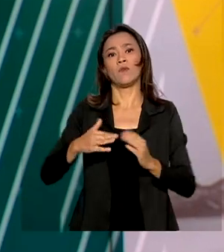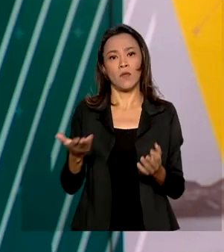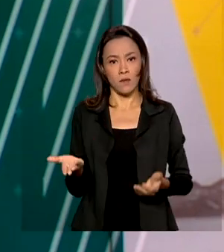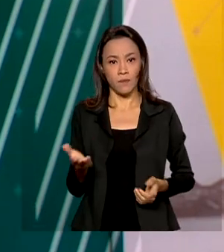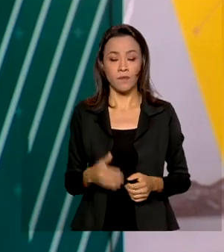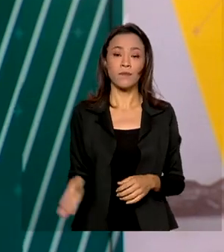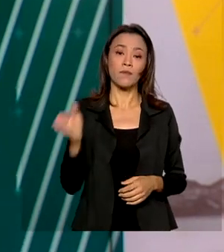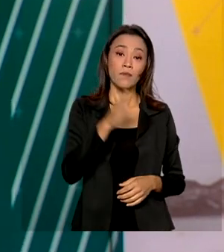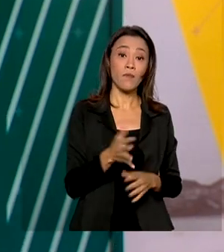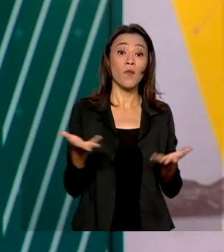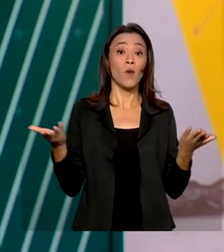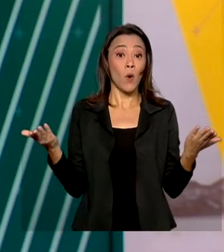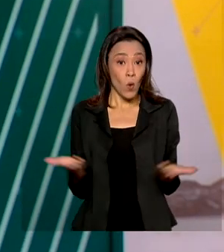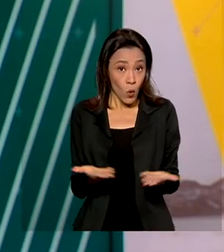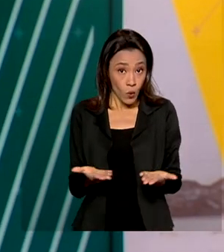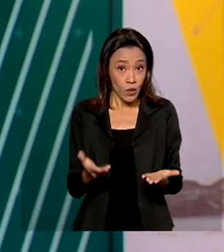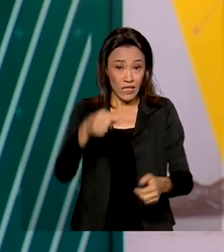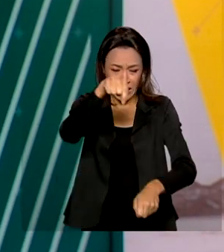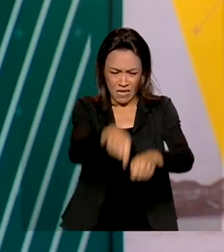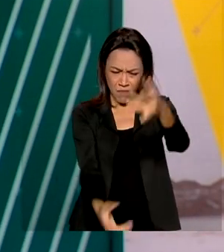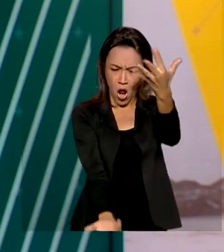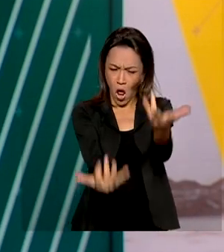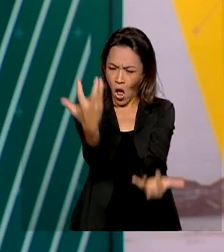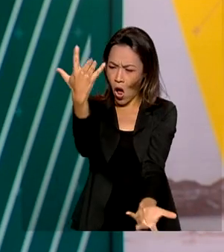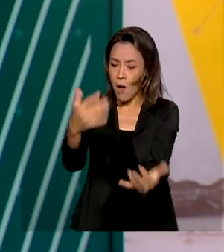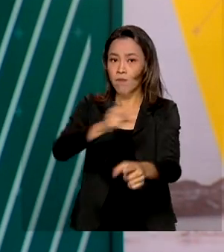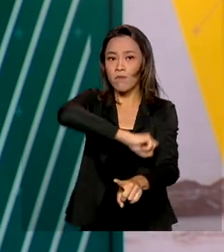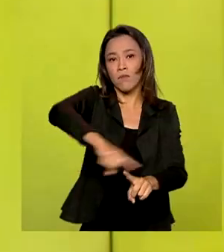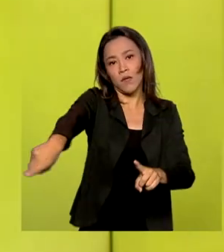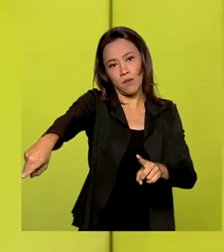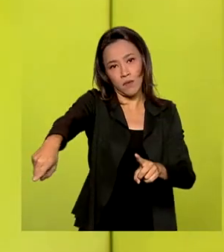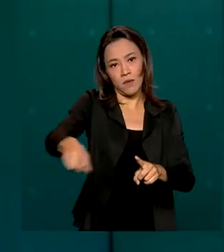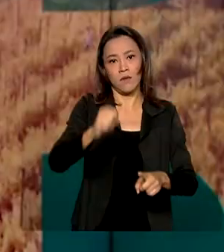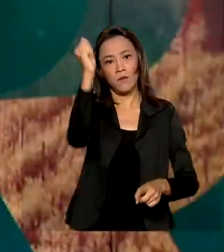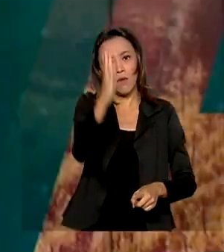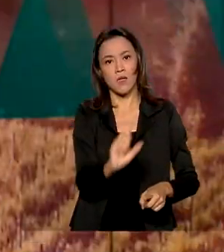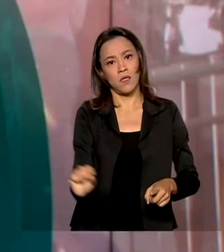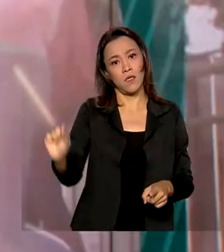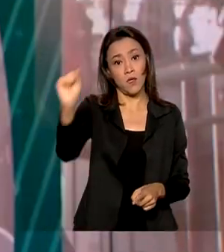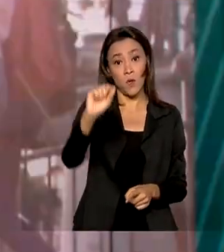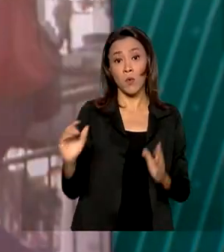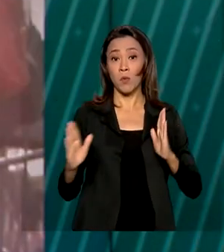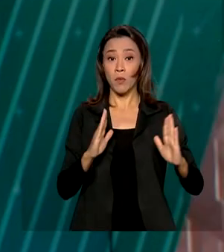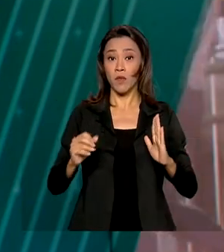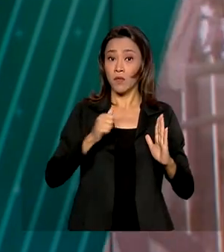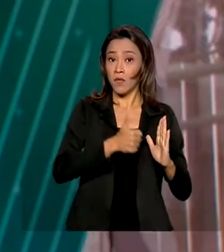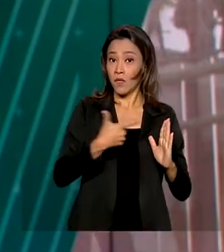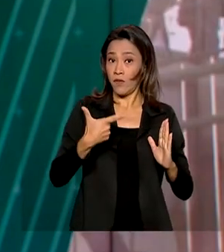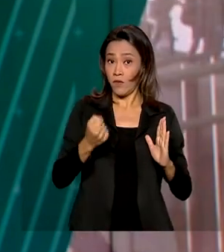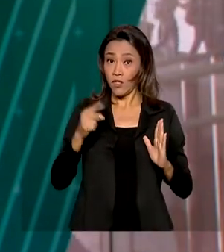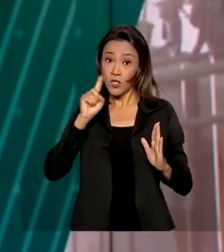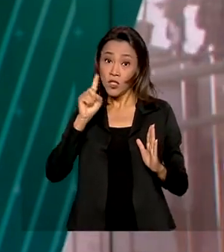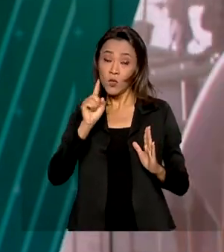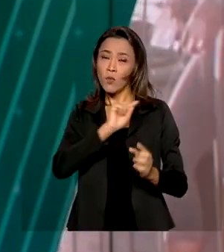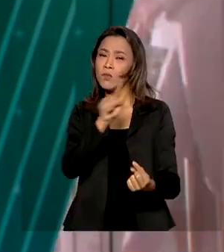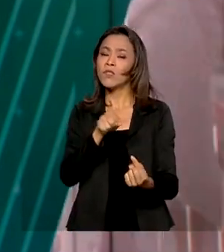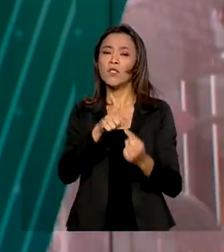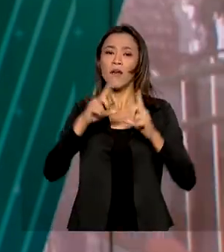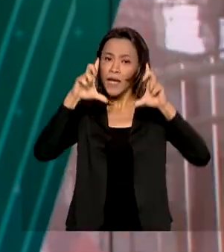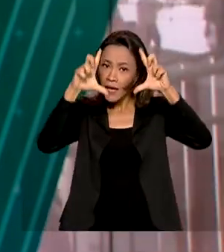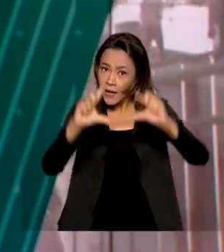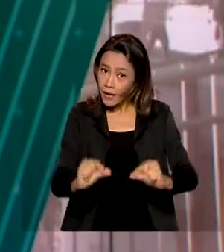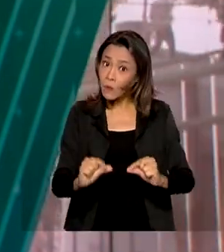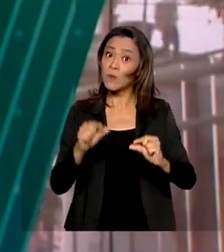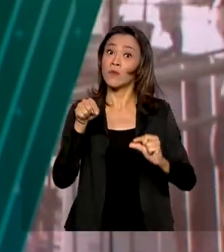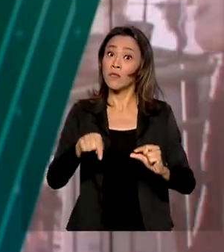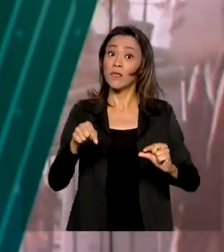Olha, a partir de hoje, as queimadas estão proibidas em todo o país por 120 dias. A intenção é reduzir os incêndios florestais no